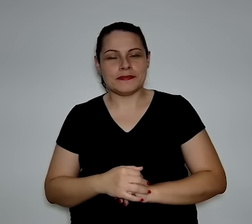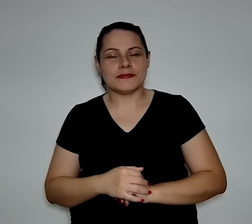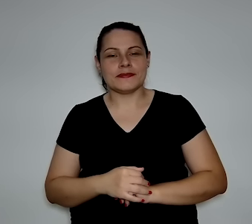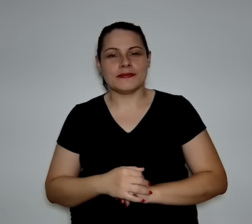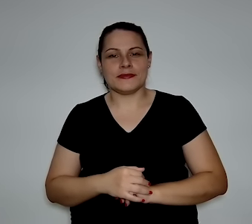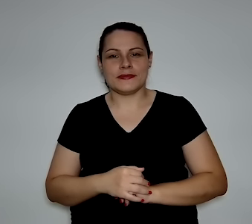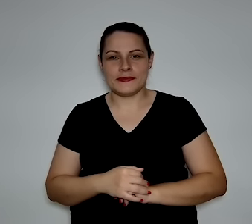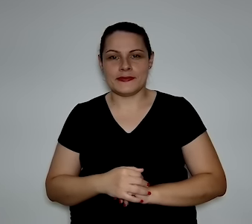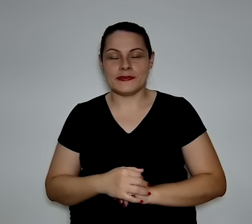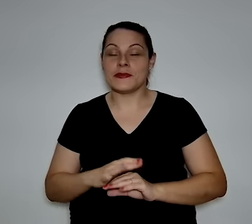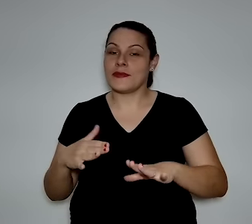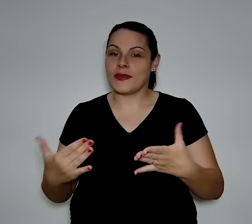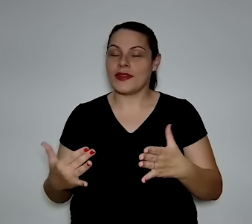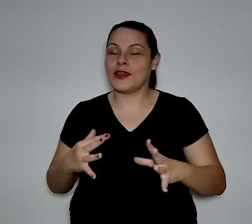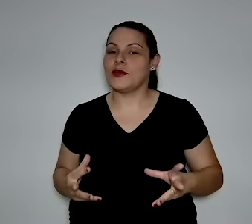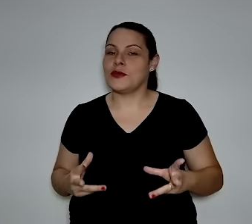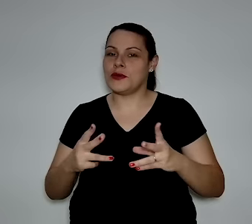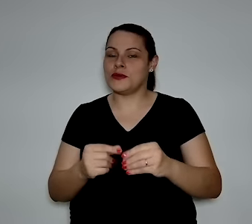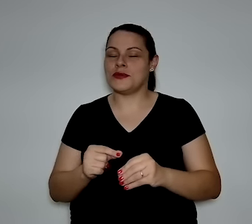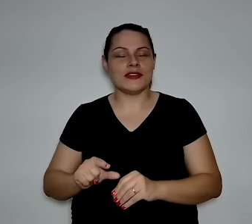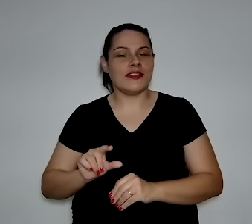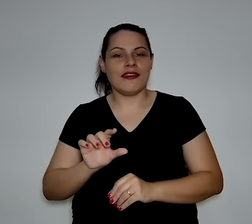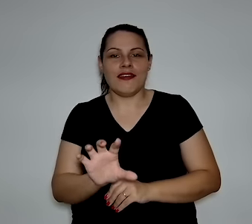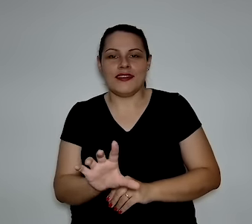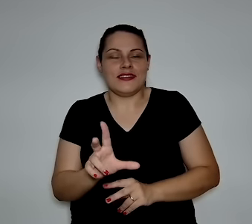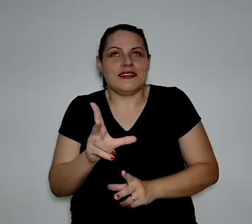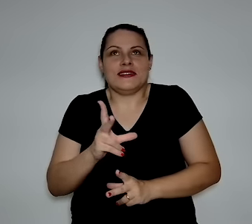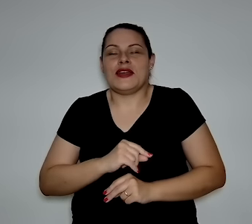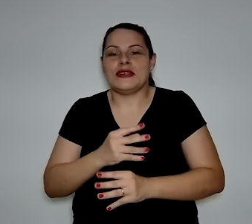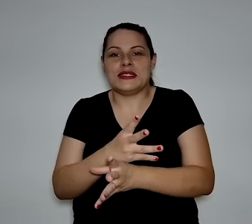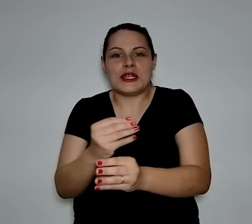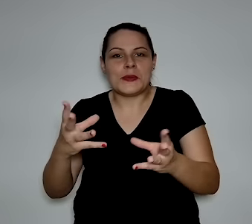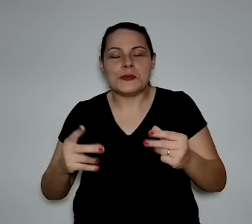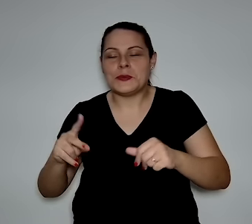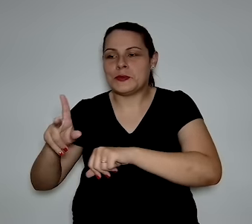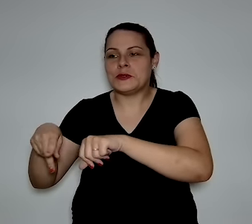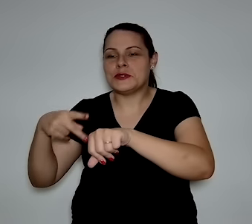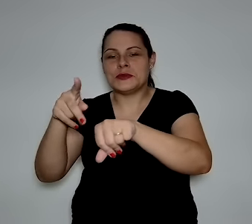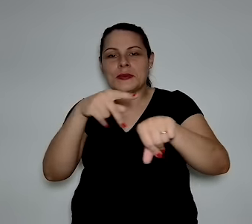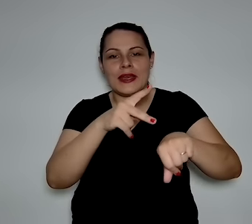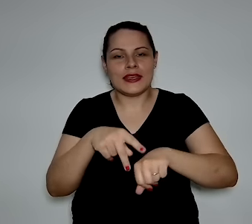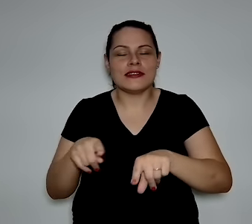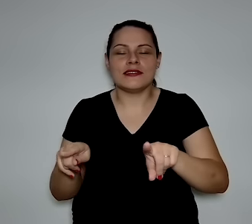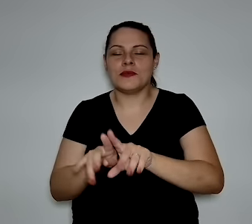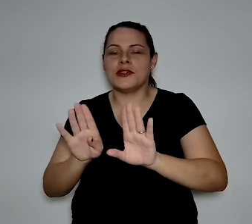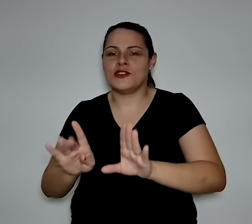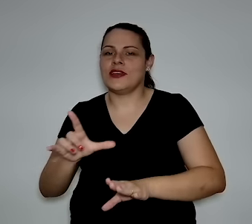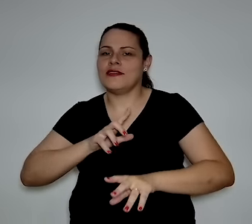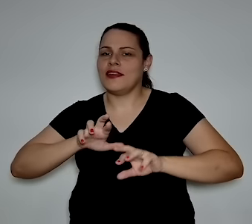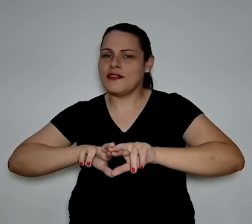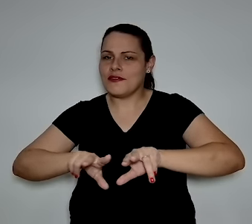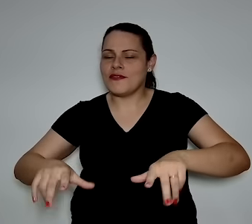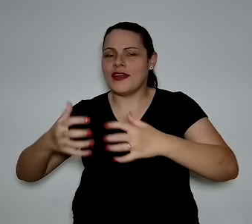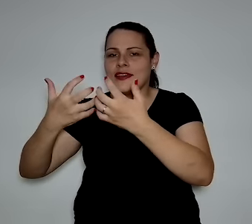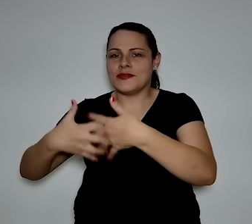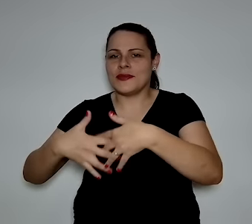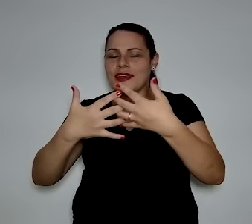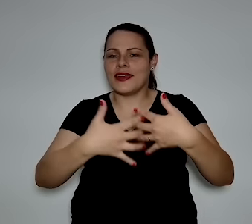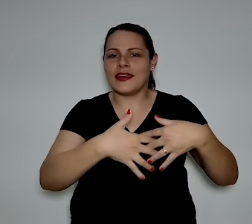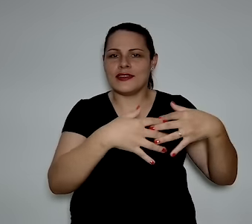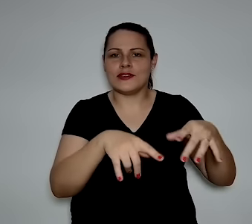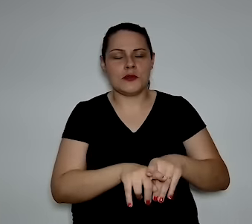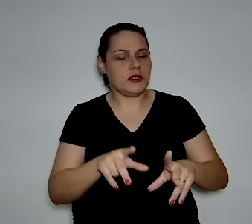botar na tomada. Isso é algo que muitos países que possuem aí mecanismos...